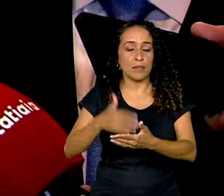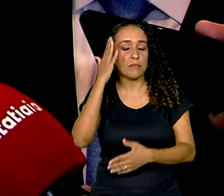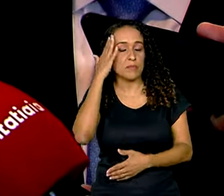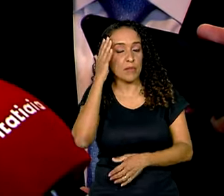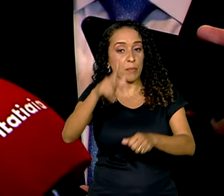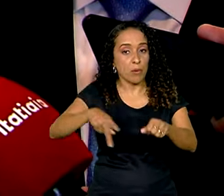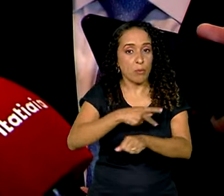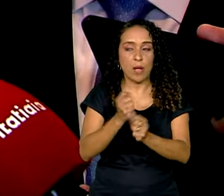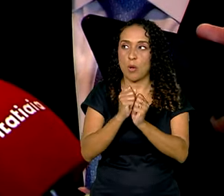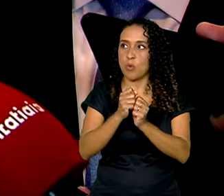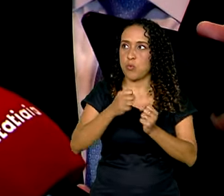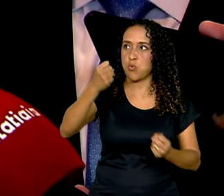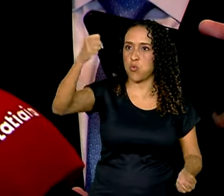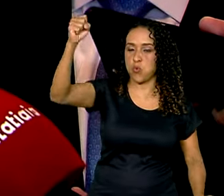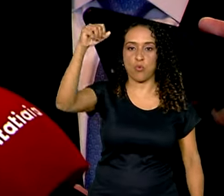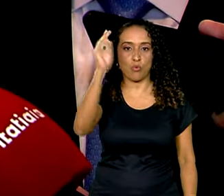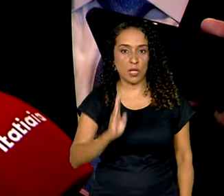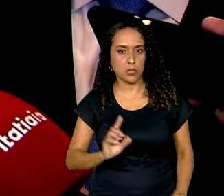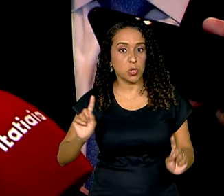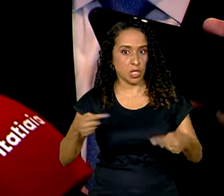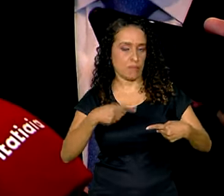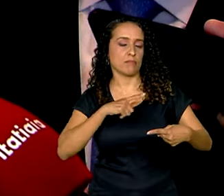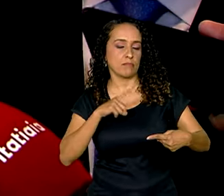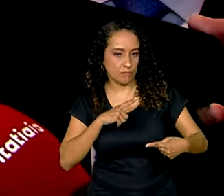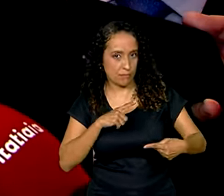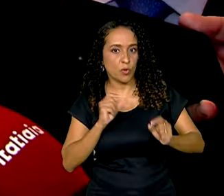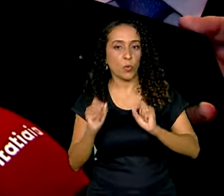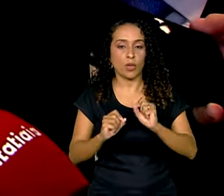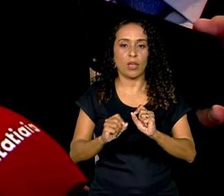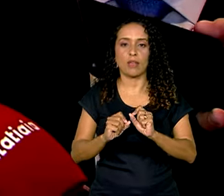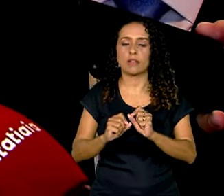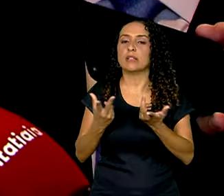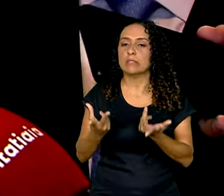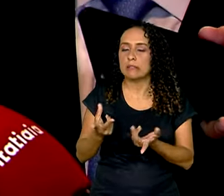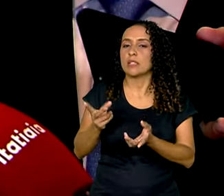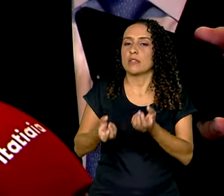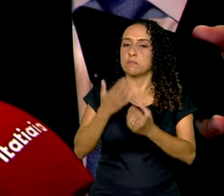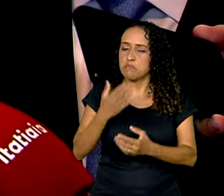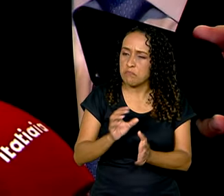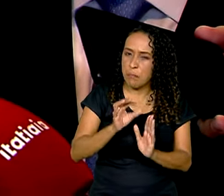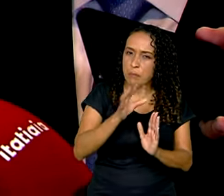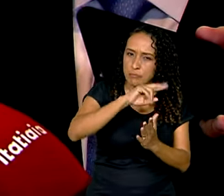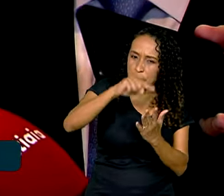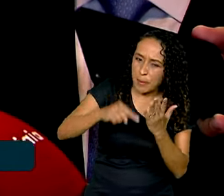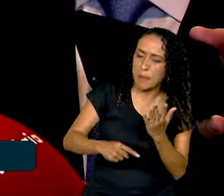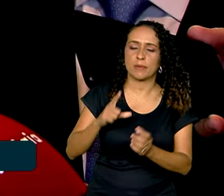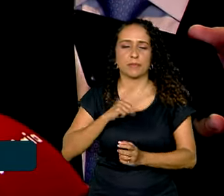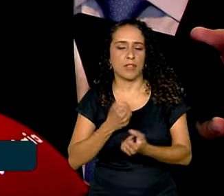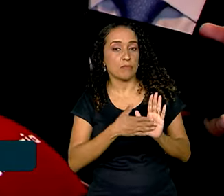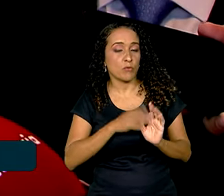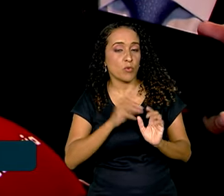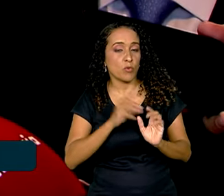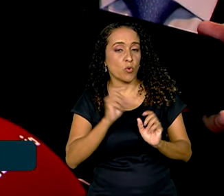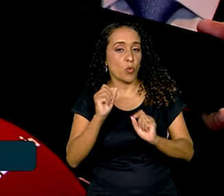país com a dimensão territorial do Brasil e com os desafios que nós temos, as demandas são enormes. O grande propósito do